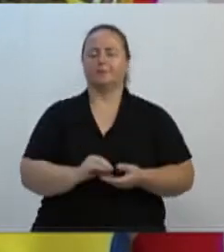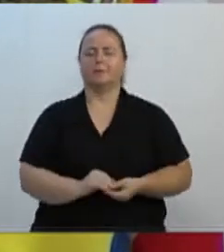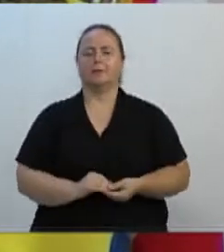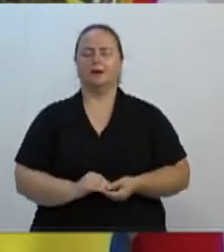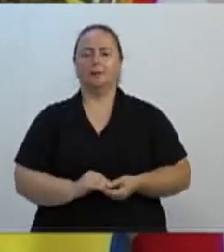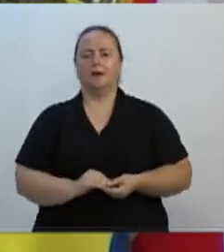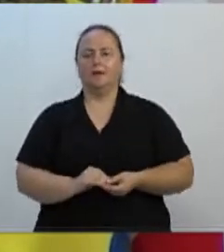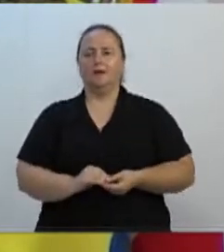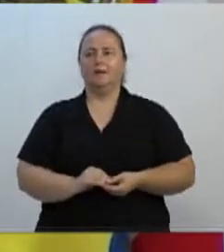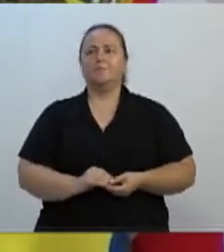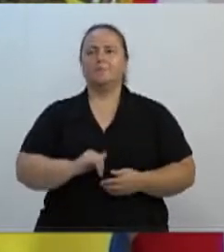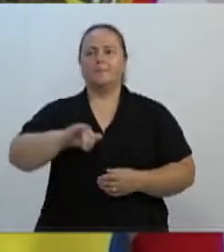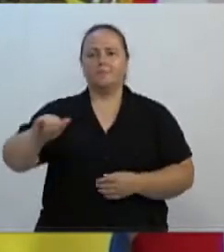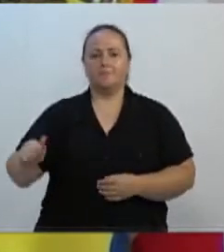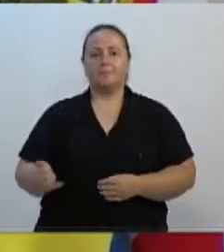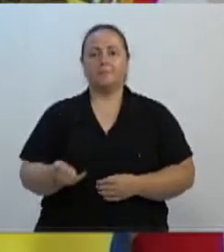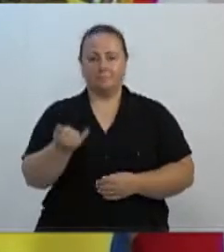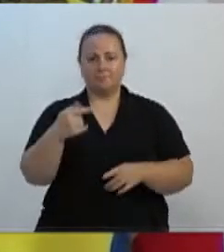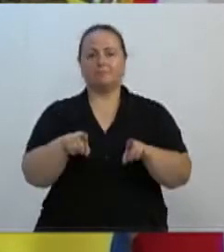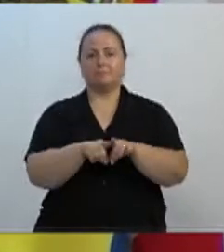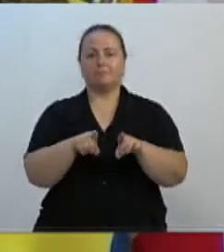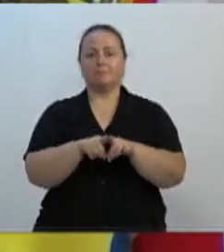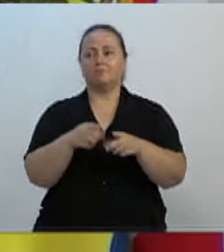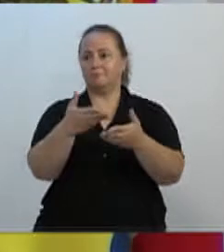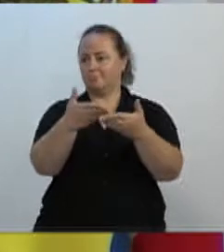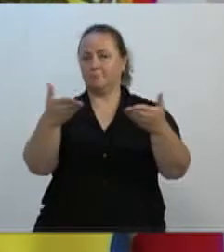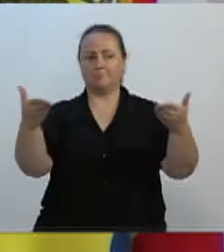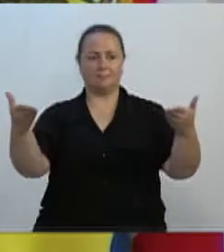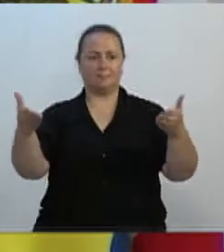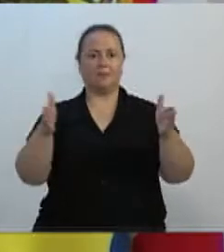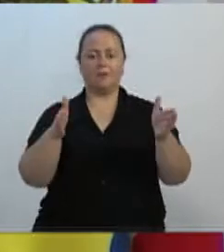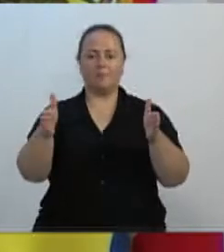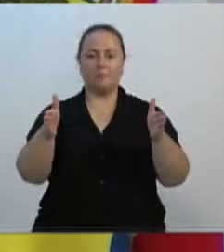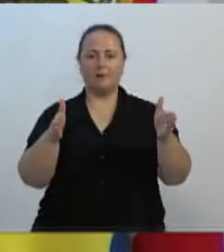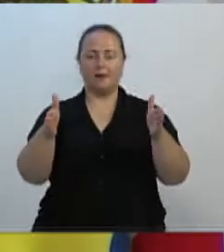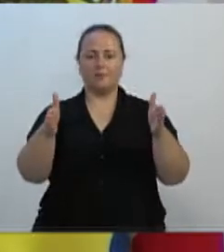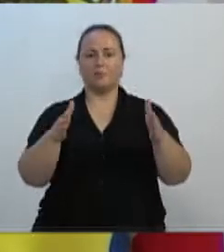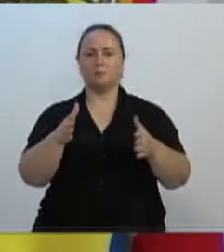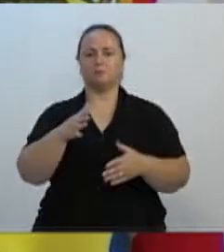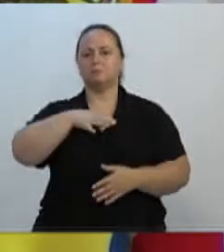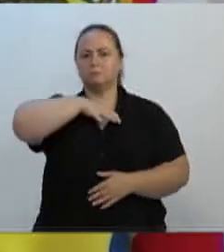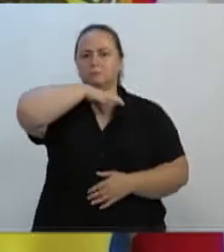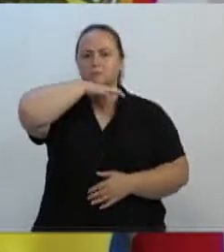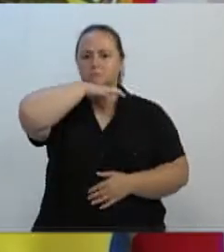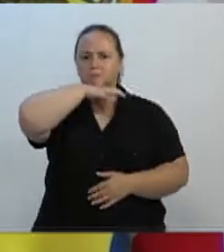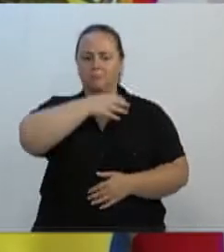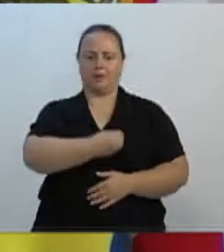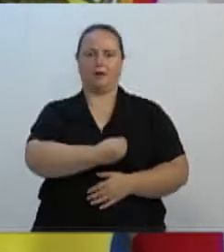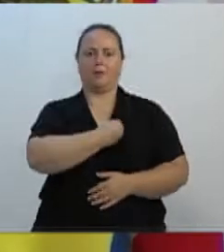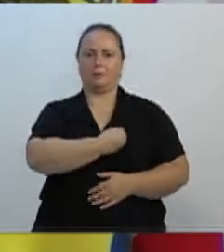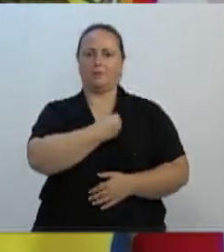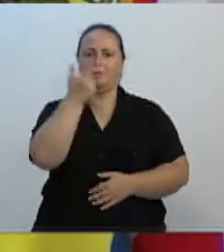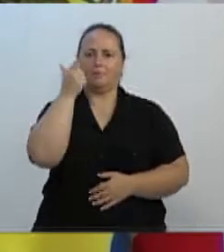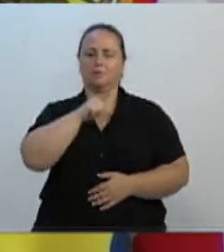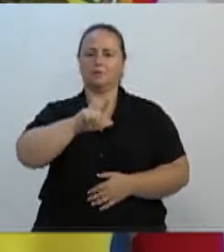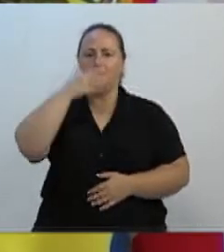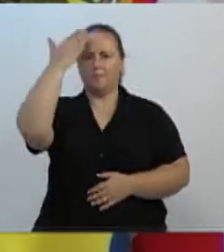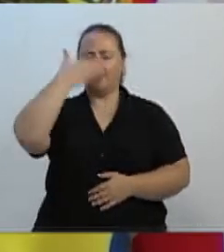Aproveito para cumprimentar todos os contadores que, em pleno período do imposto de renda, estão presentes aqui para reivindicar pelos seus direitos,